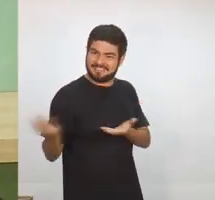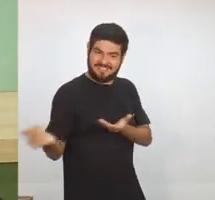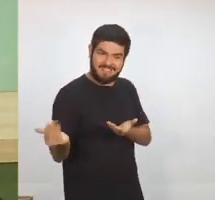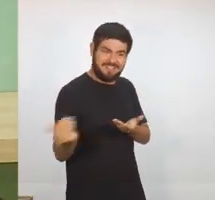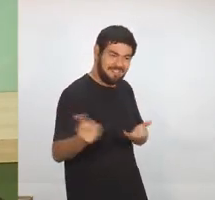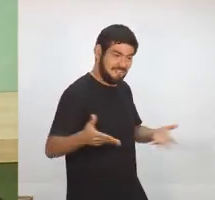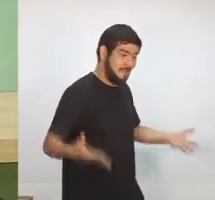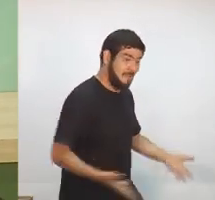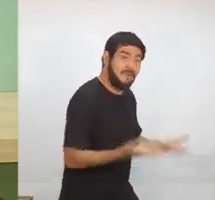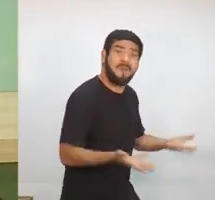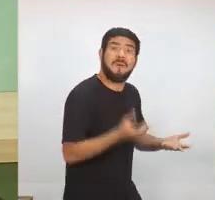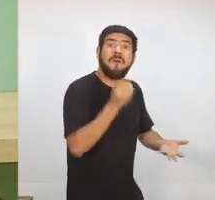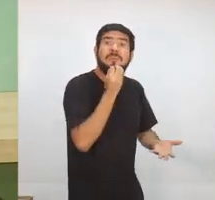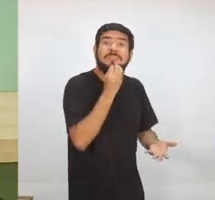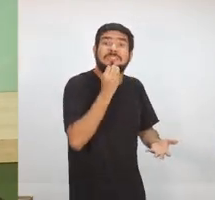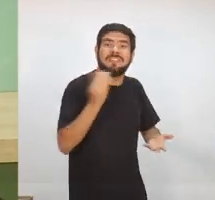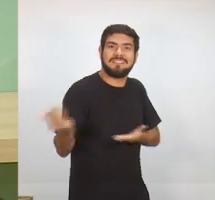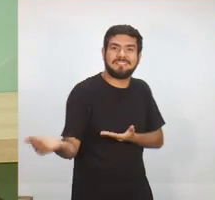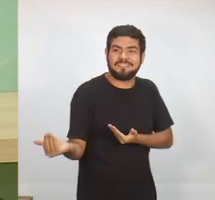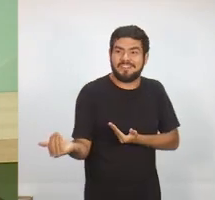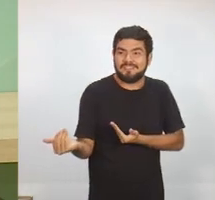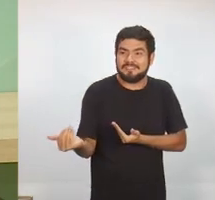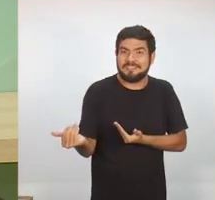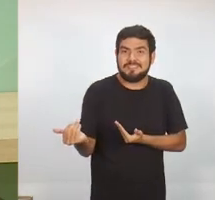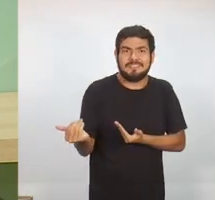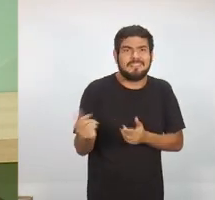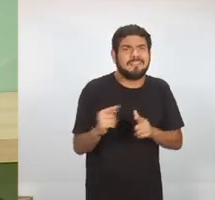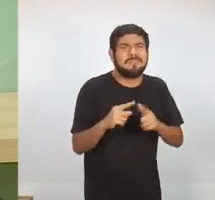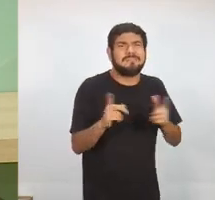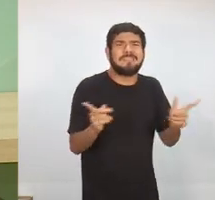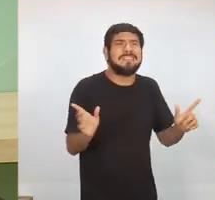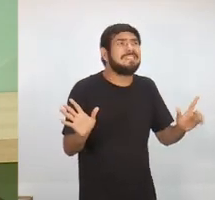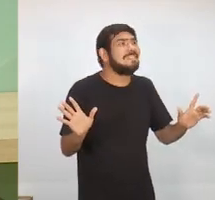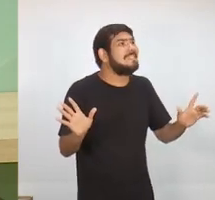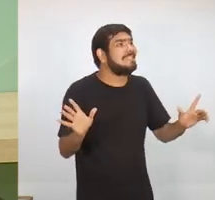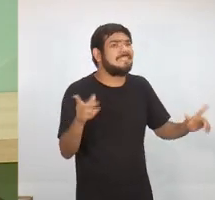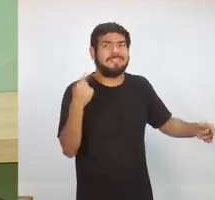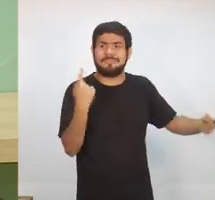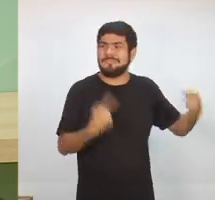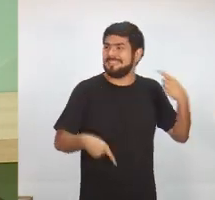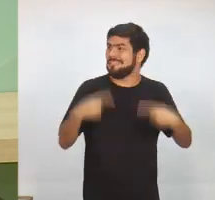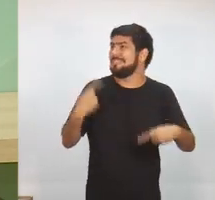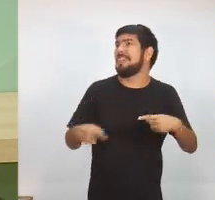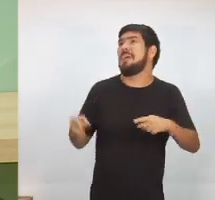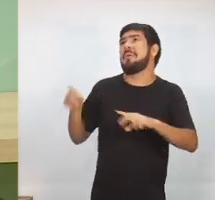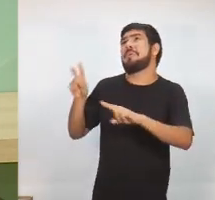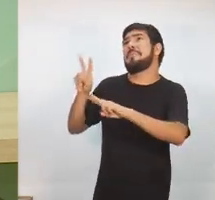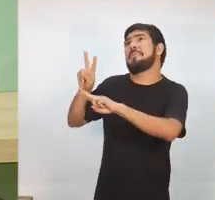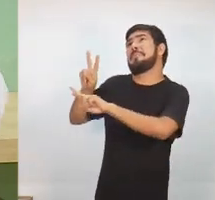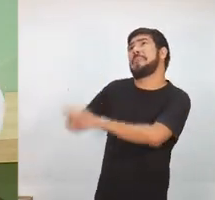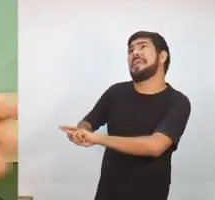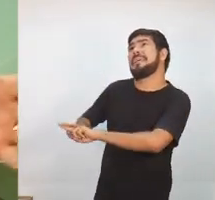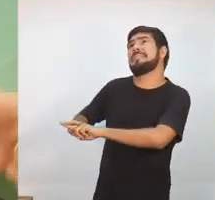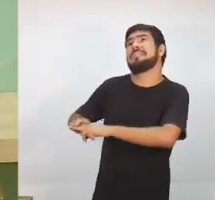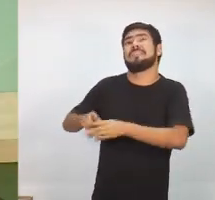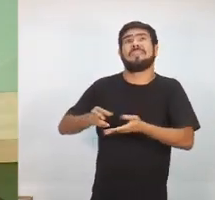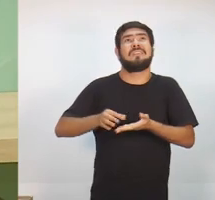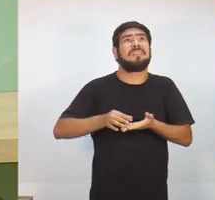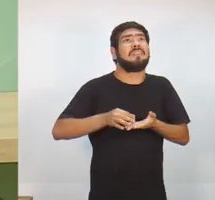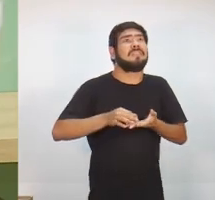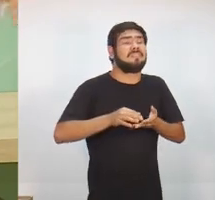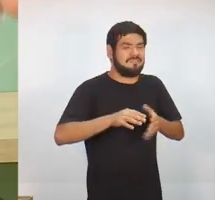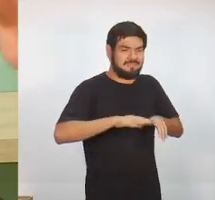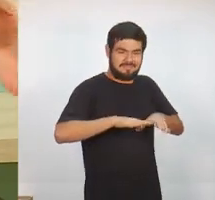dando uma oportunidade ao jovem. Mas não é uma discussão de preso, não é uma discussão do café da manhã de nenhuma família.